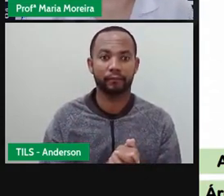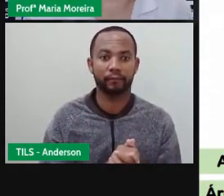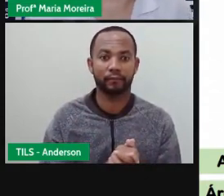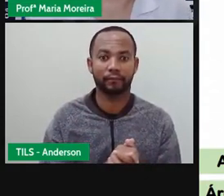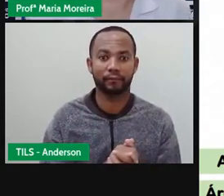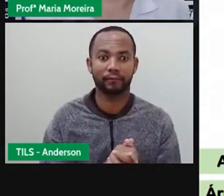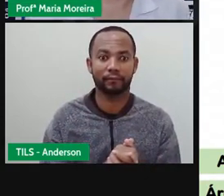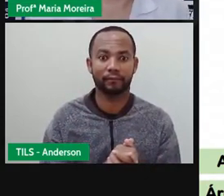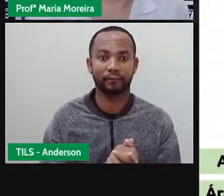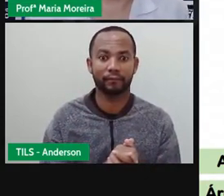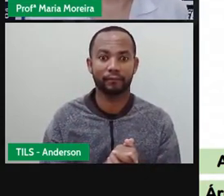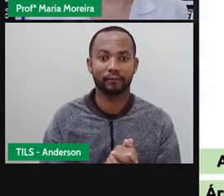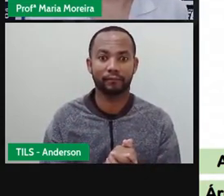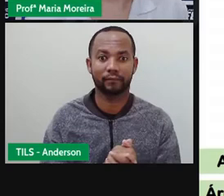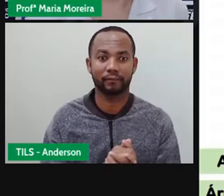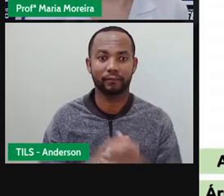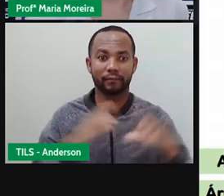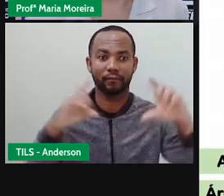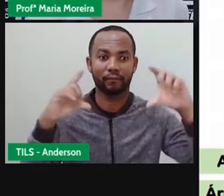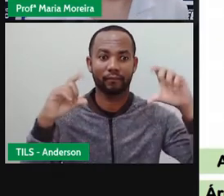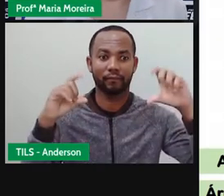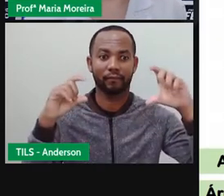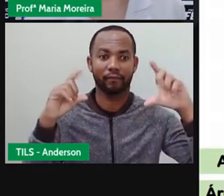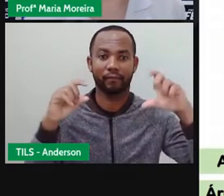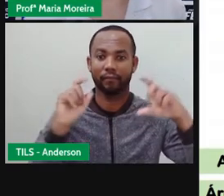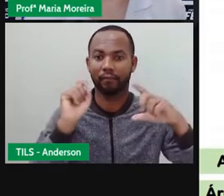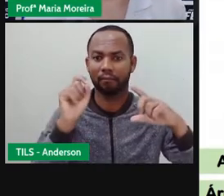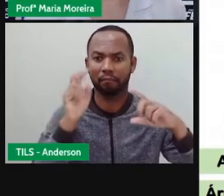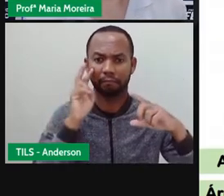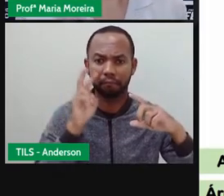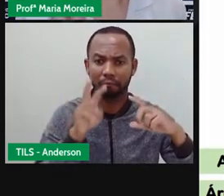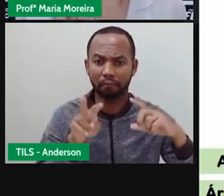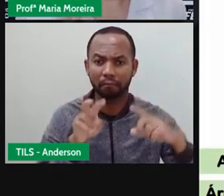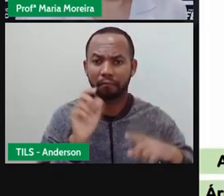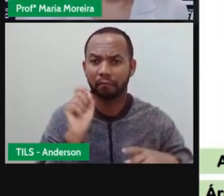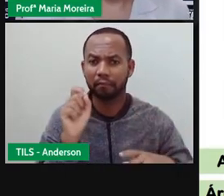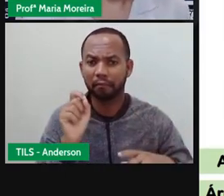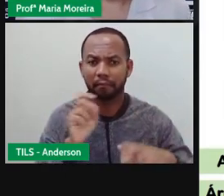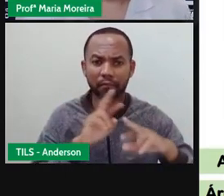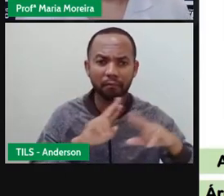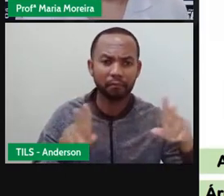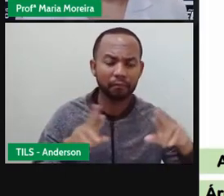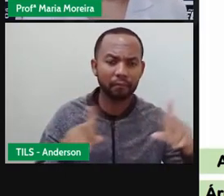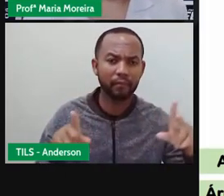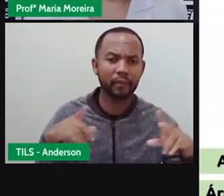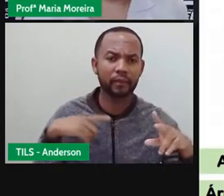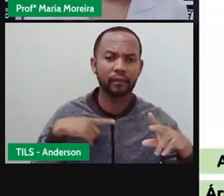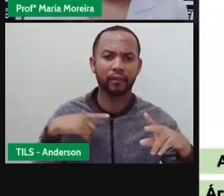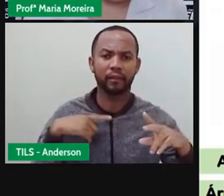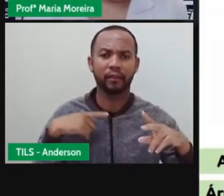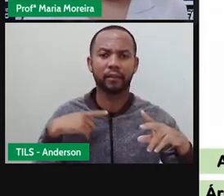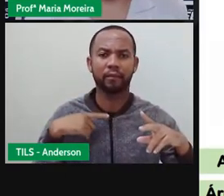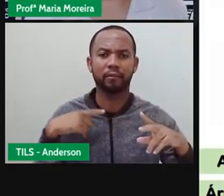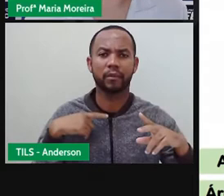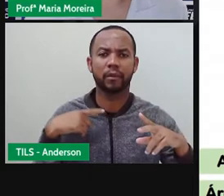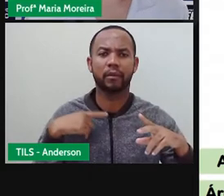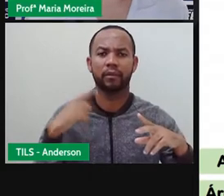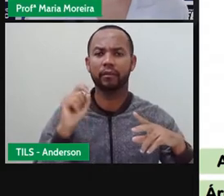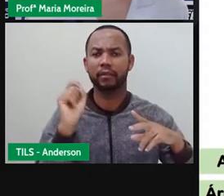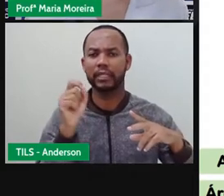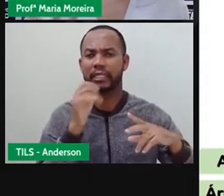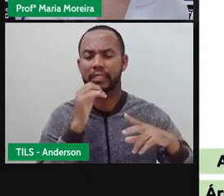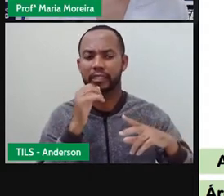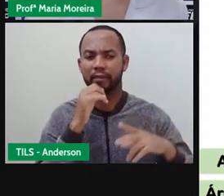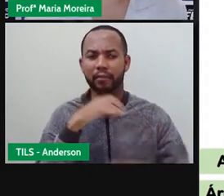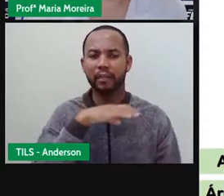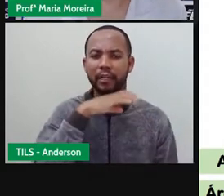inusitado aí nessa imagem? Reparou? Pois é. Bom, temos animaizinhos fazendo coisas aí que não são